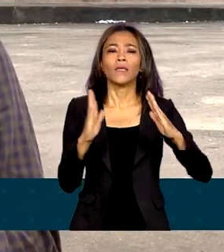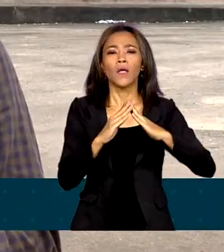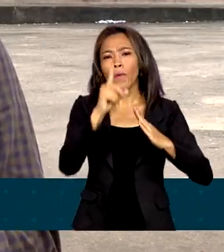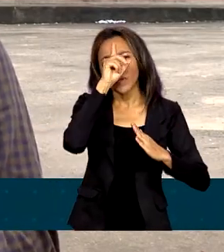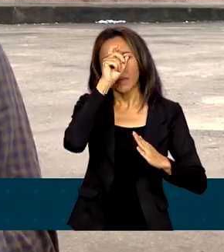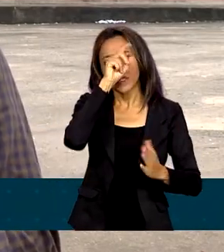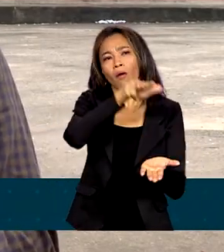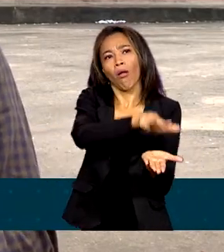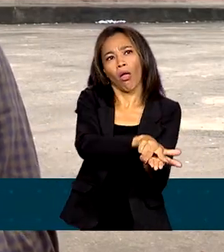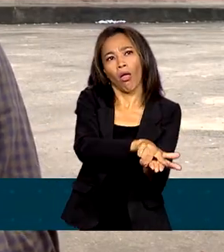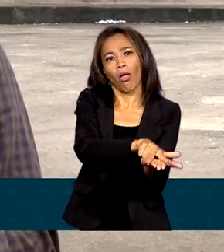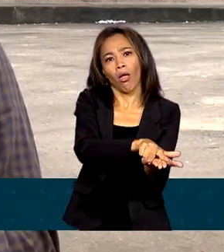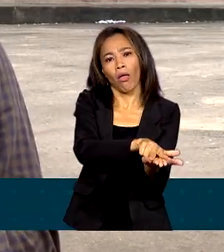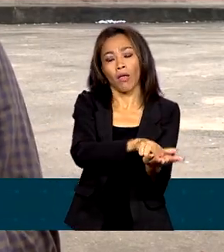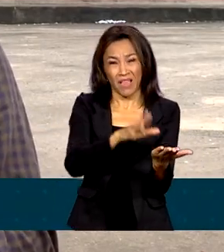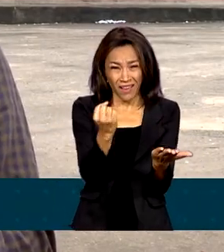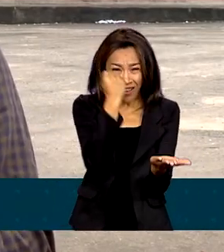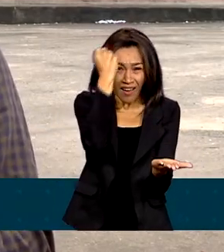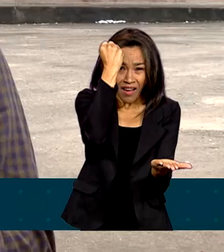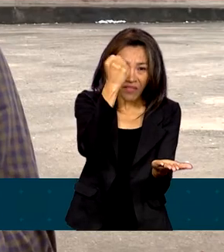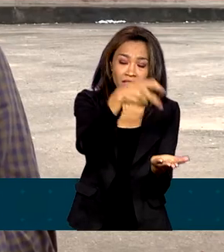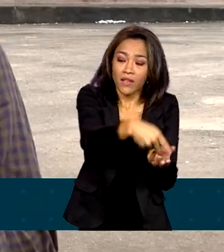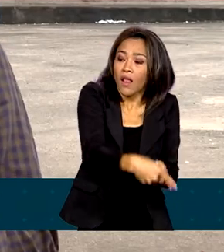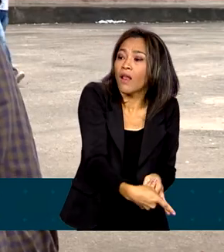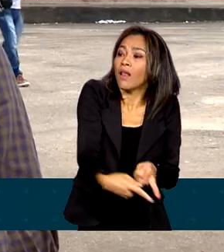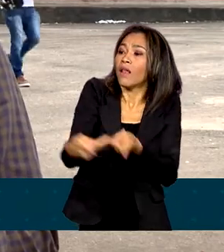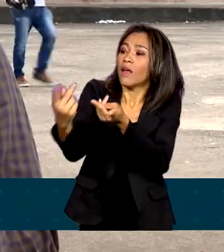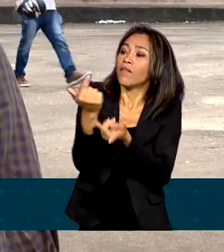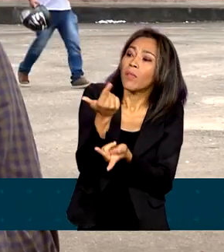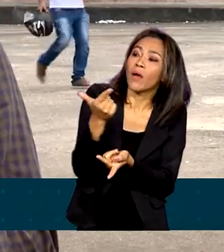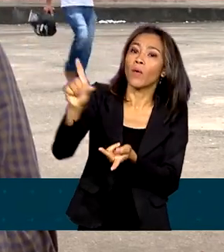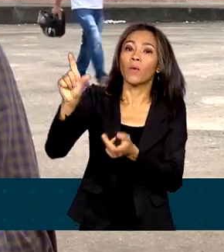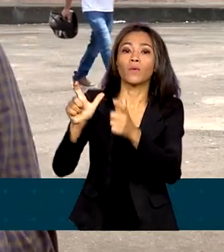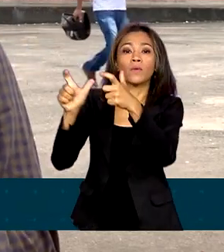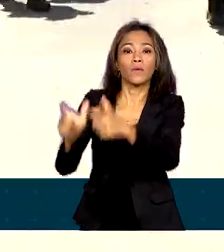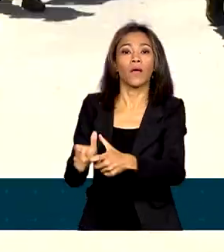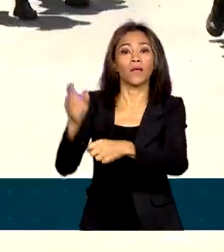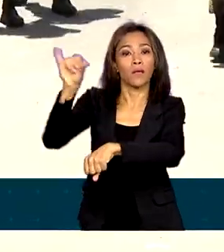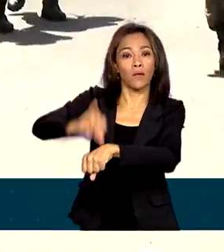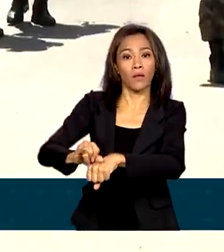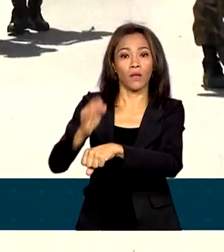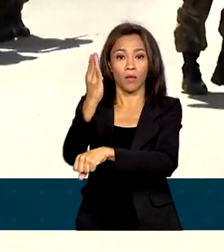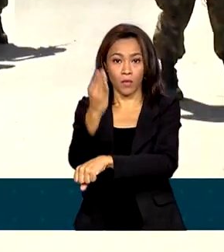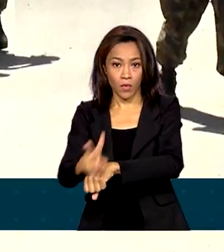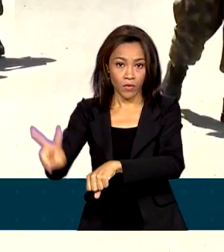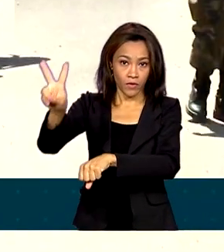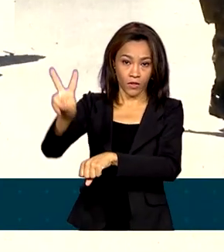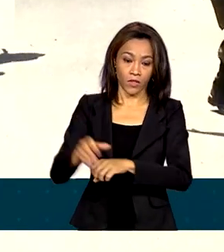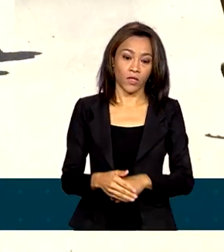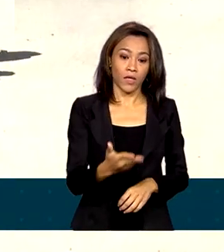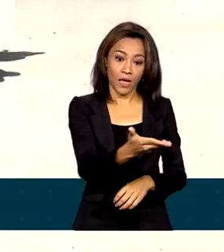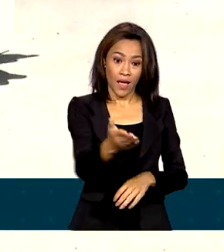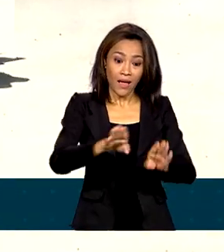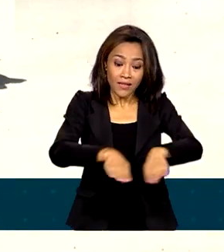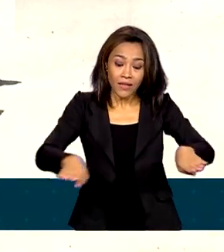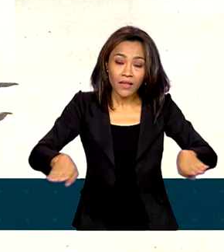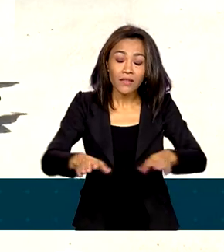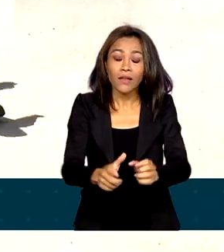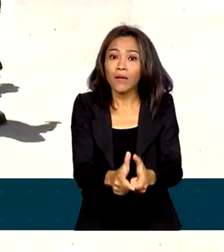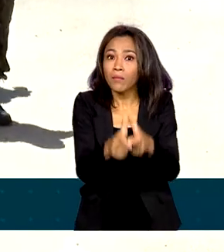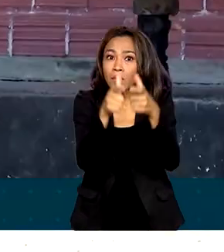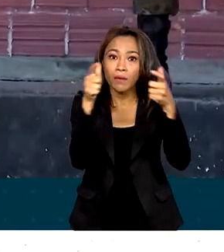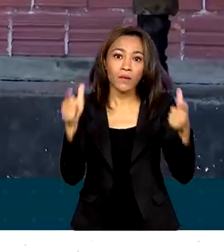internação. Os casos mais graves são encaminhados para outras unidades de Boa Vista. As crianças representam a maioria dos